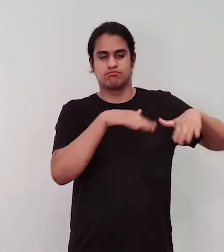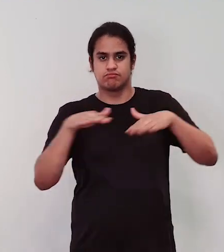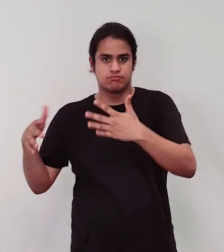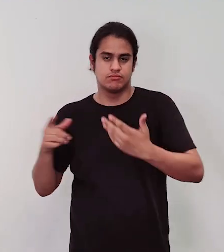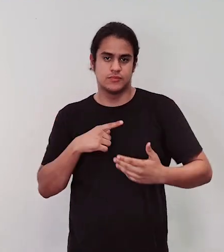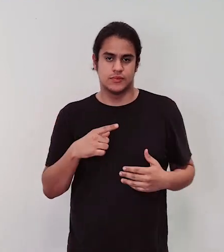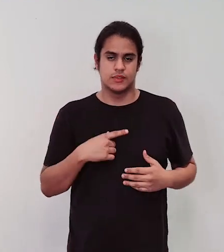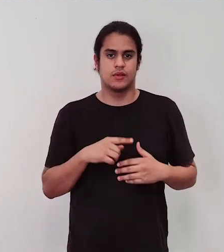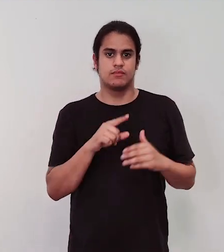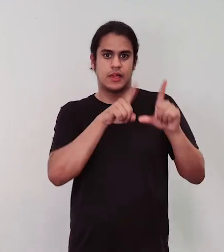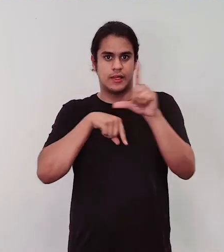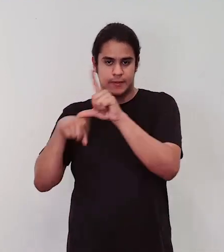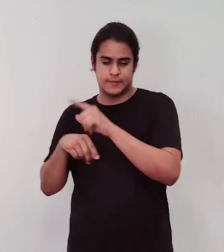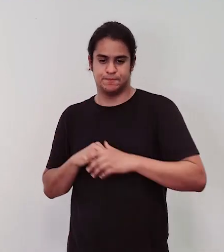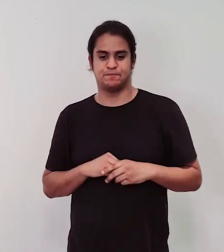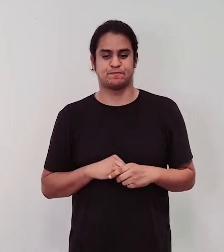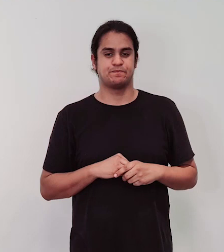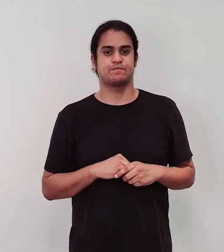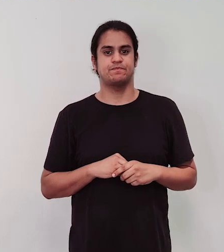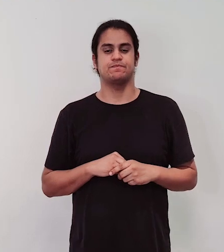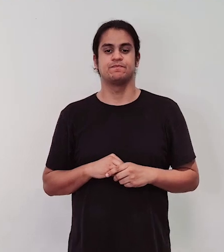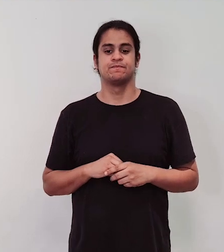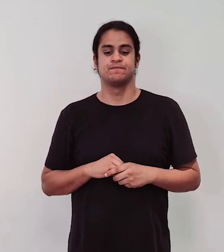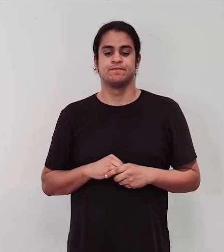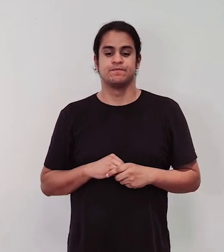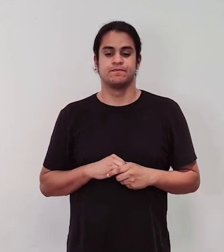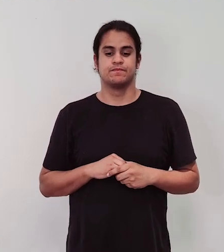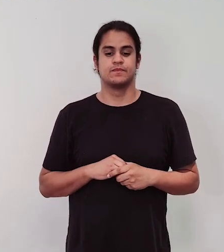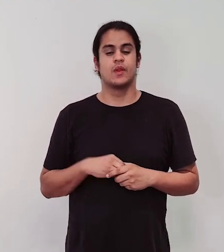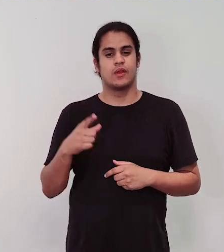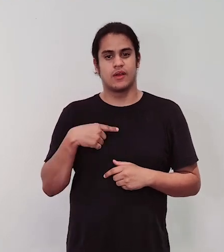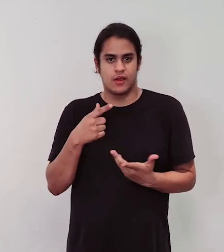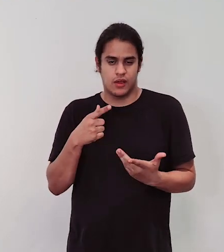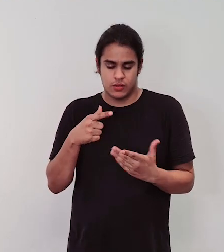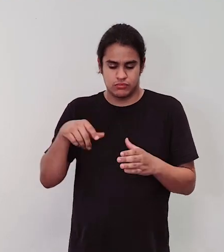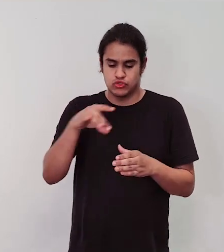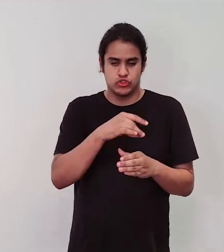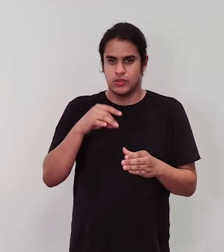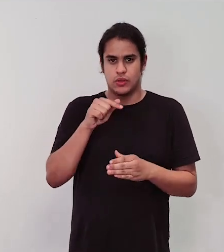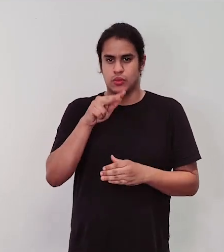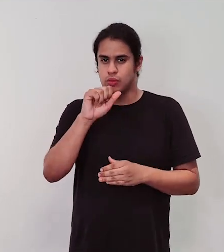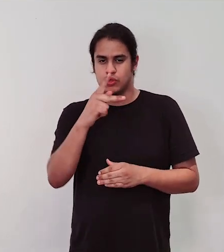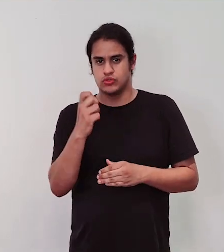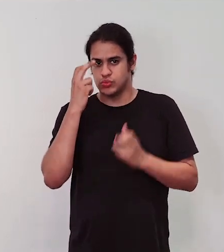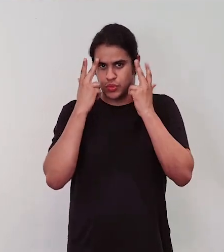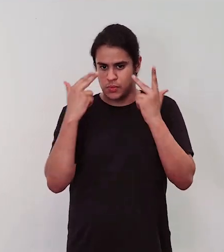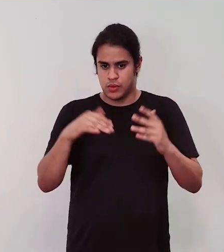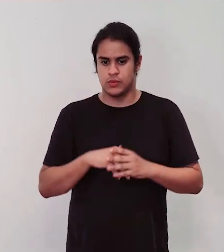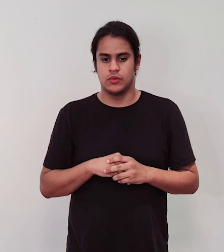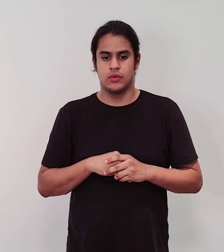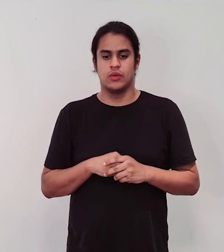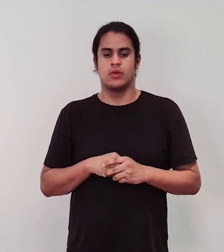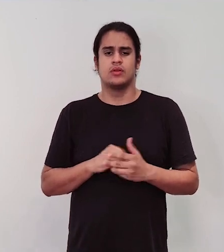letras e das ferramentas então estou usando tinta guache comum as perguntas não precisam sempre